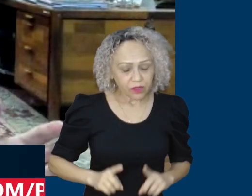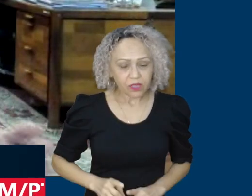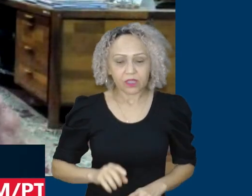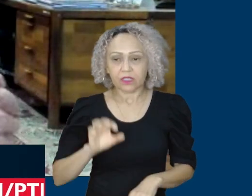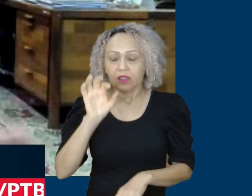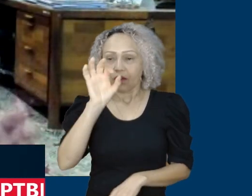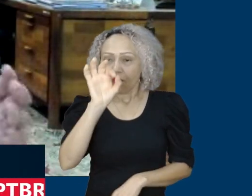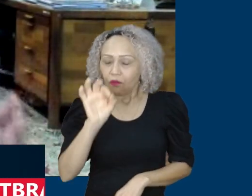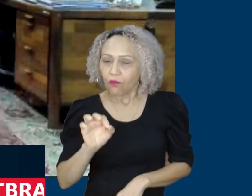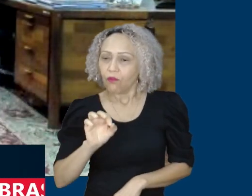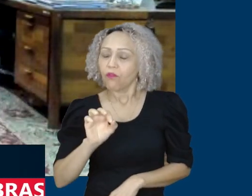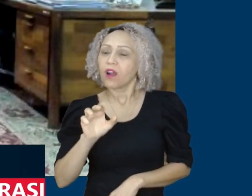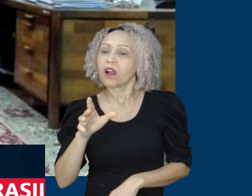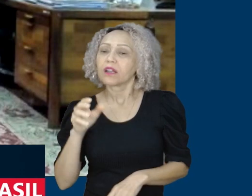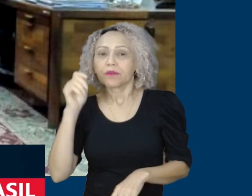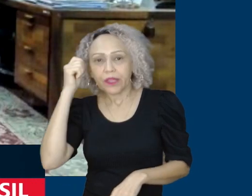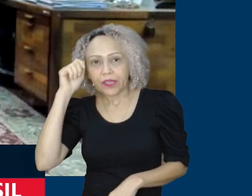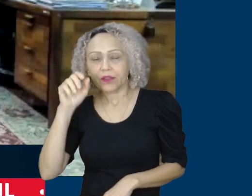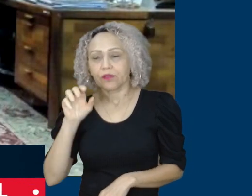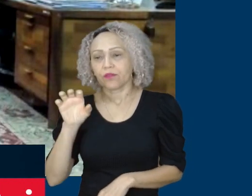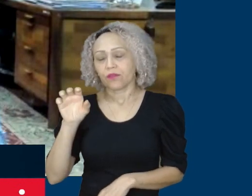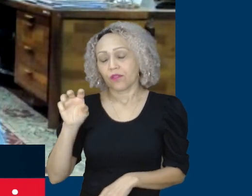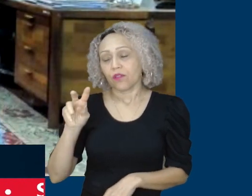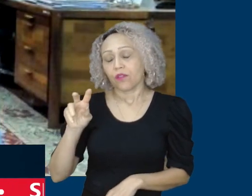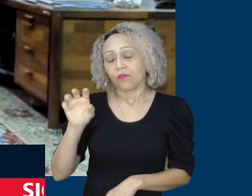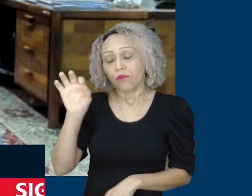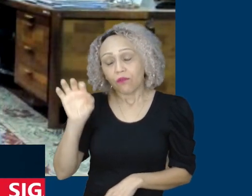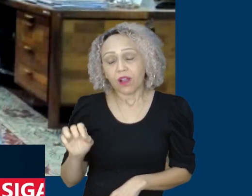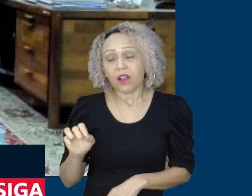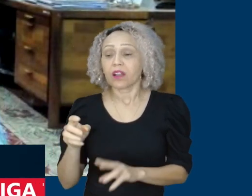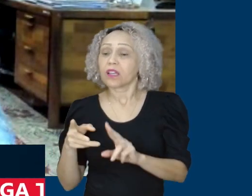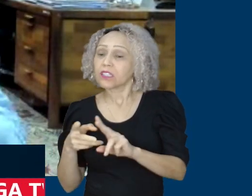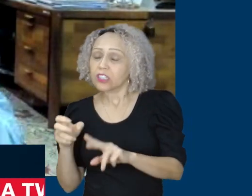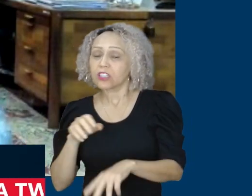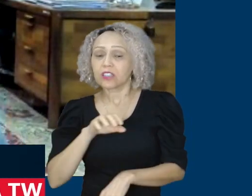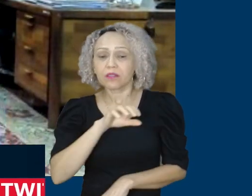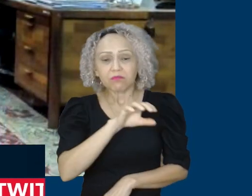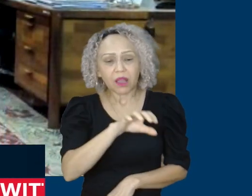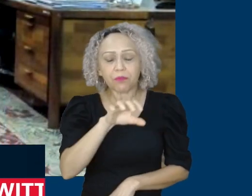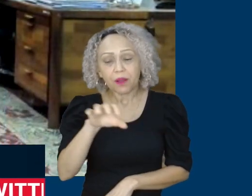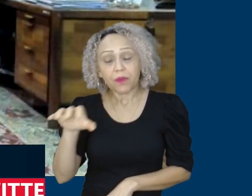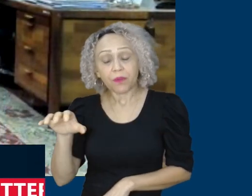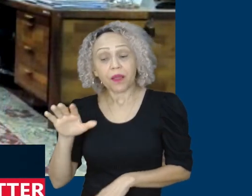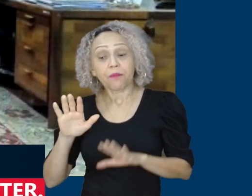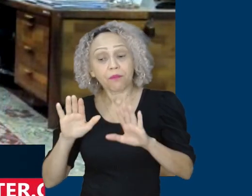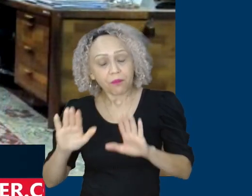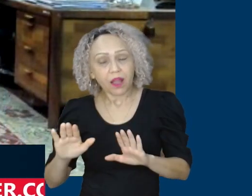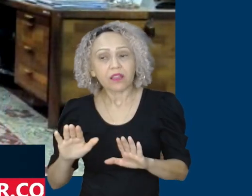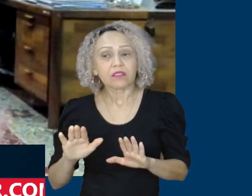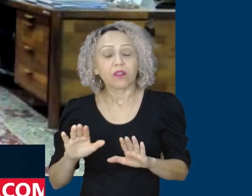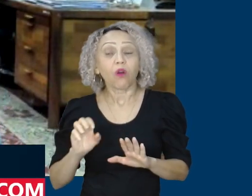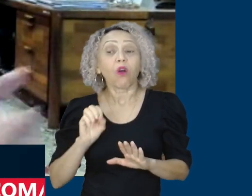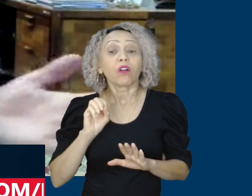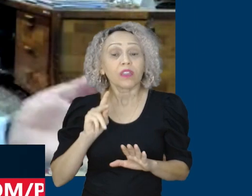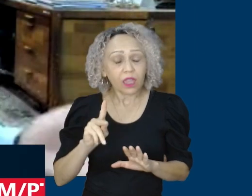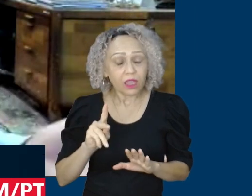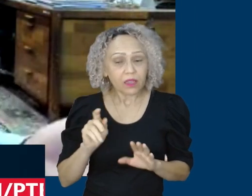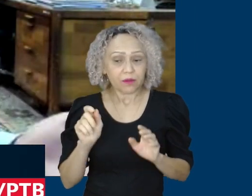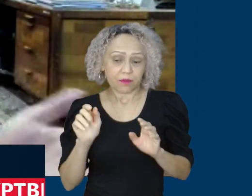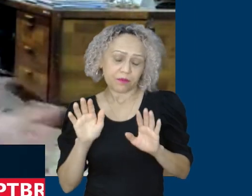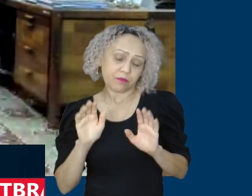preencha os 6% das vagas que tem as condições mínimas para exercer a função se não tiver